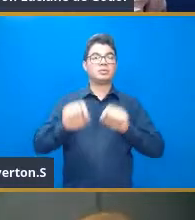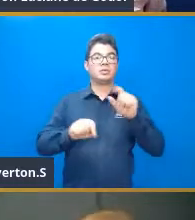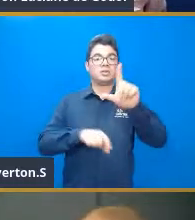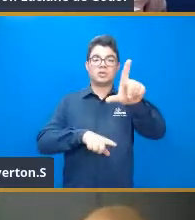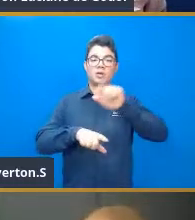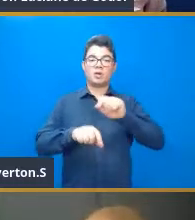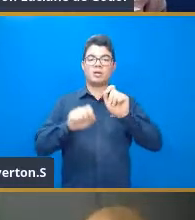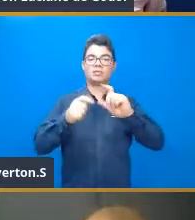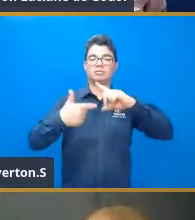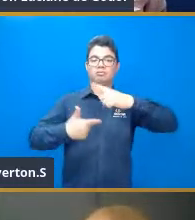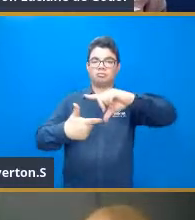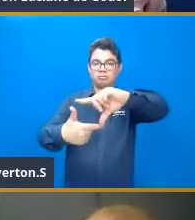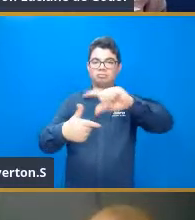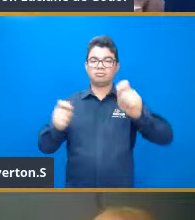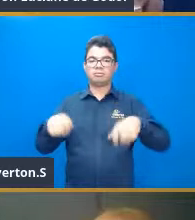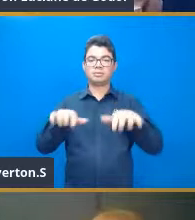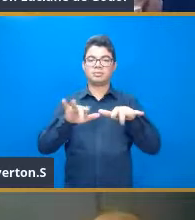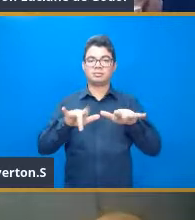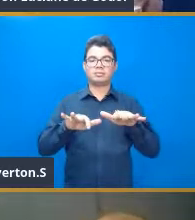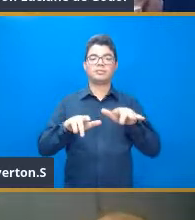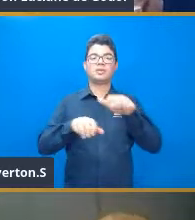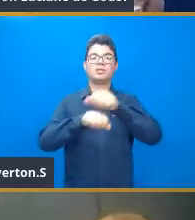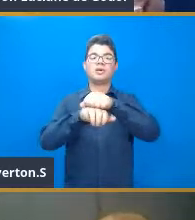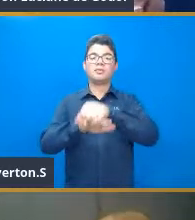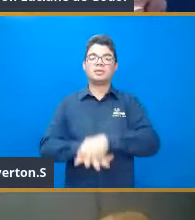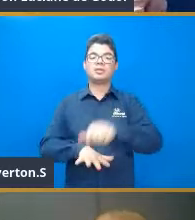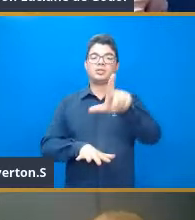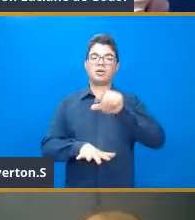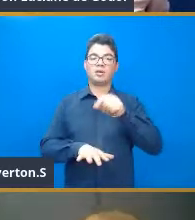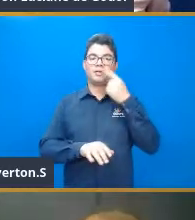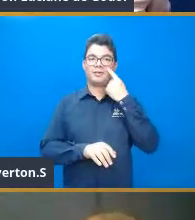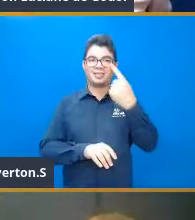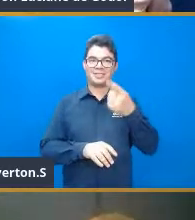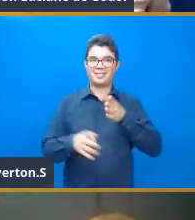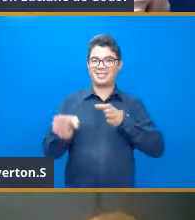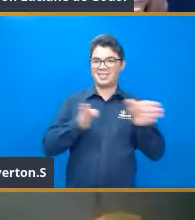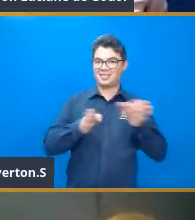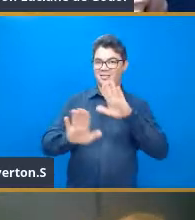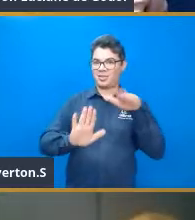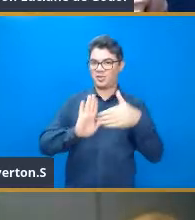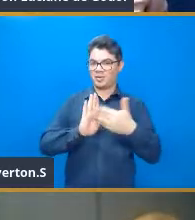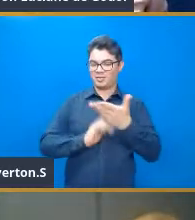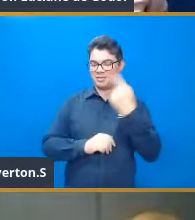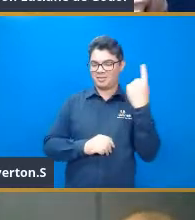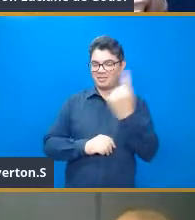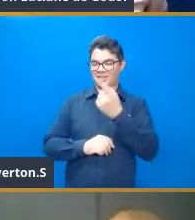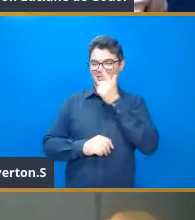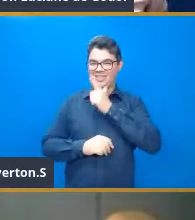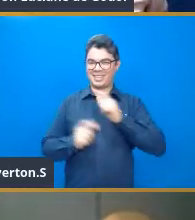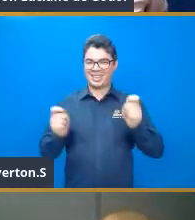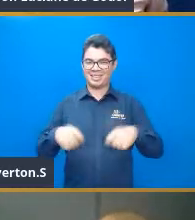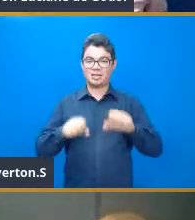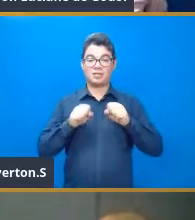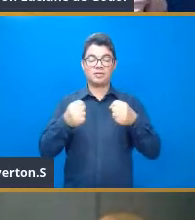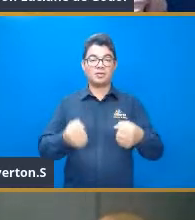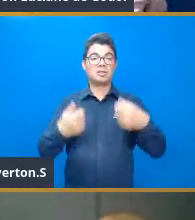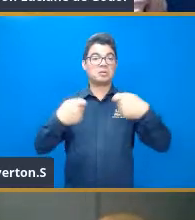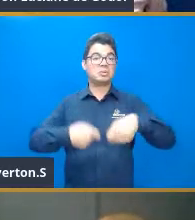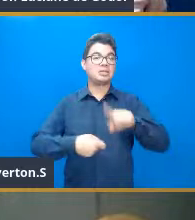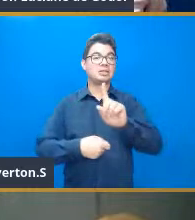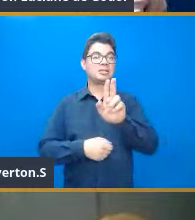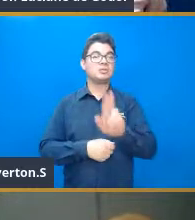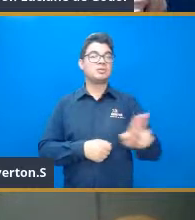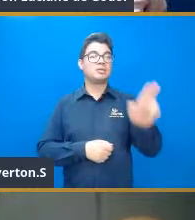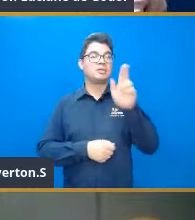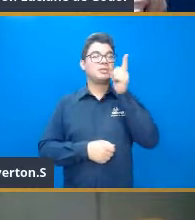clássica do GeoGebra, é bem bacana de trabalhar. E é acessível, ali, a todos nós. Então, não tem que fazer muito esforço para poder utilizar, ali,